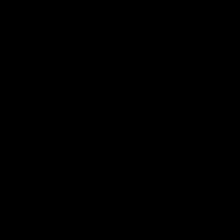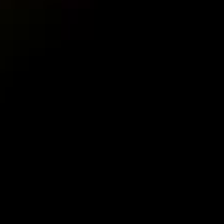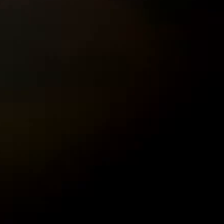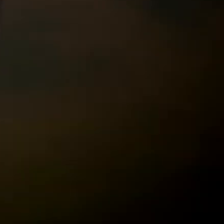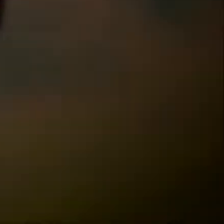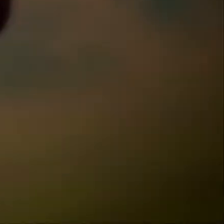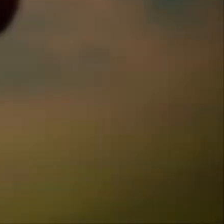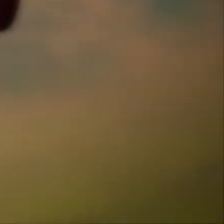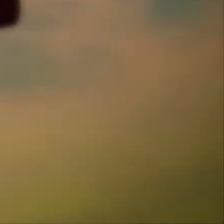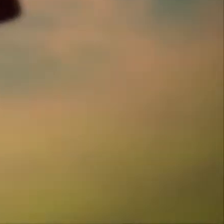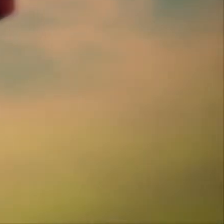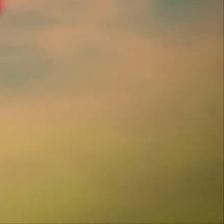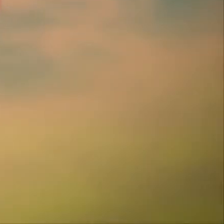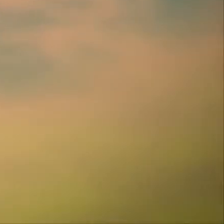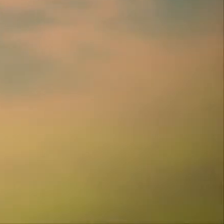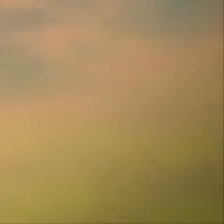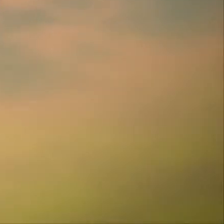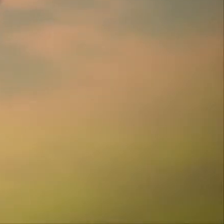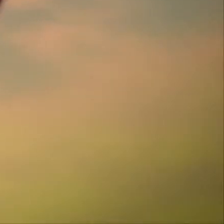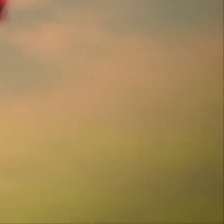e aí a E aí